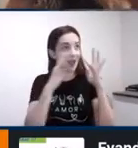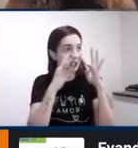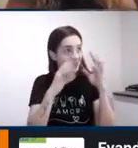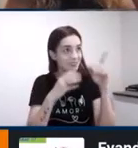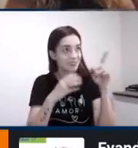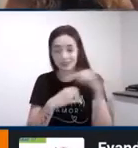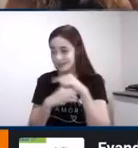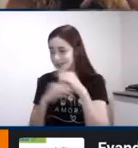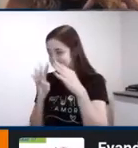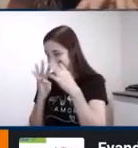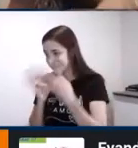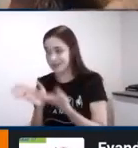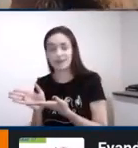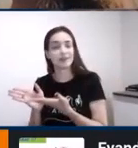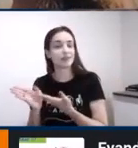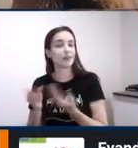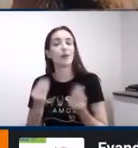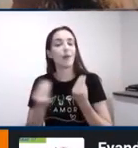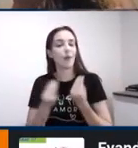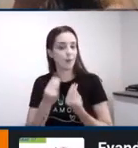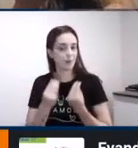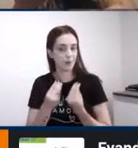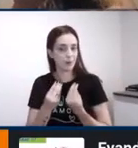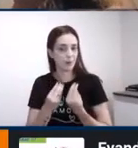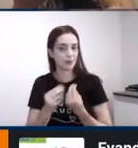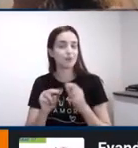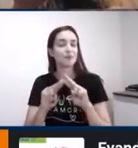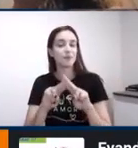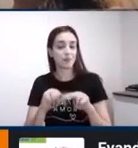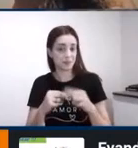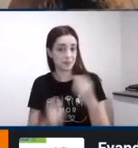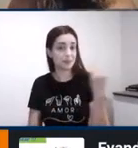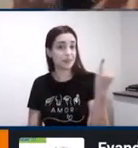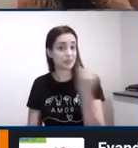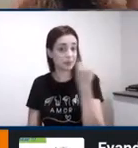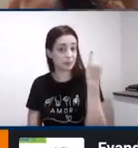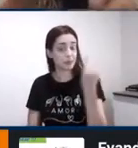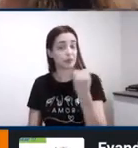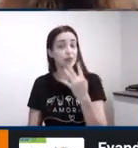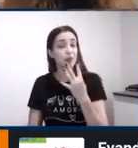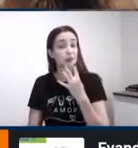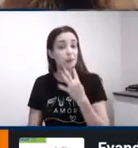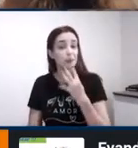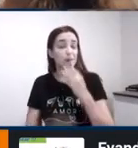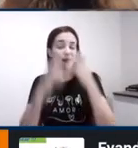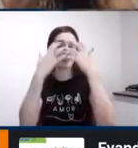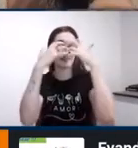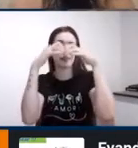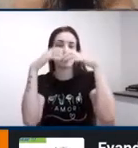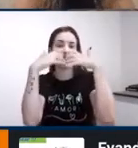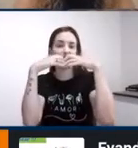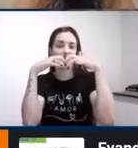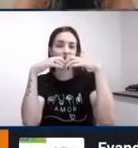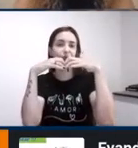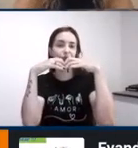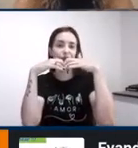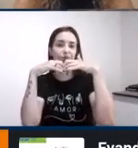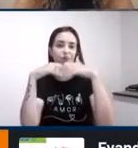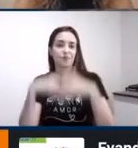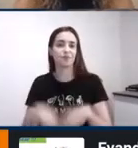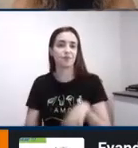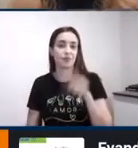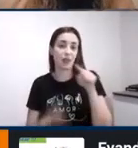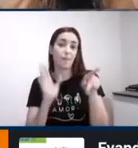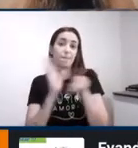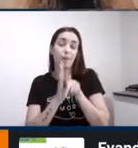e que redes neuronais eu vou rebaixar nesse funcionamento. Essa escolha é uma escolha pré-frontal.